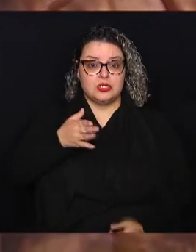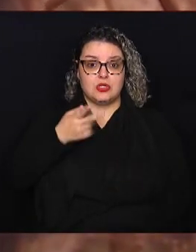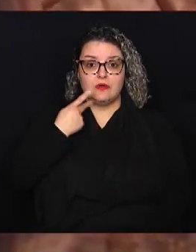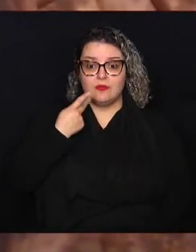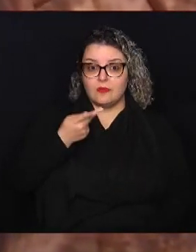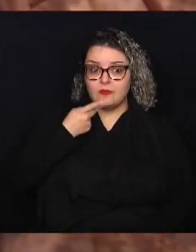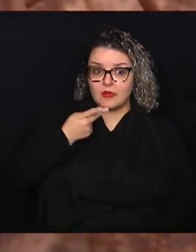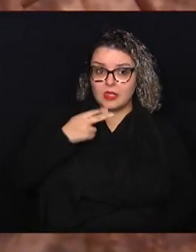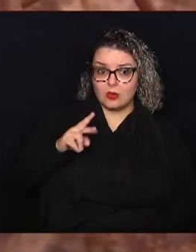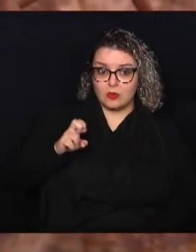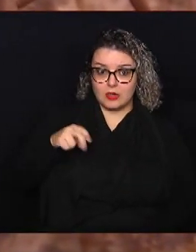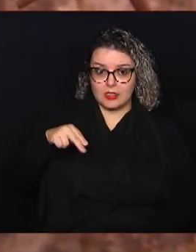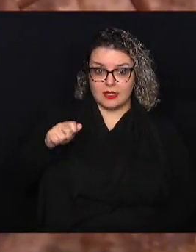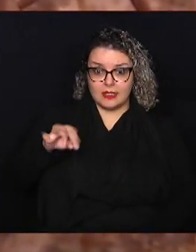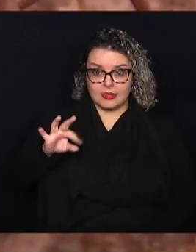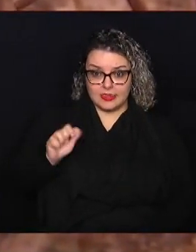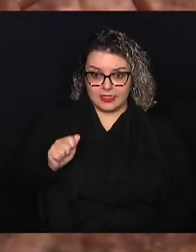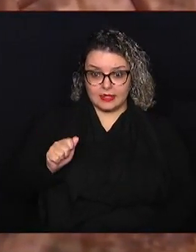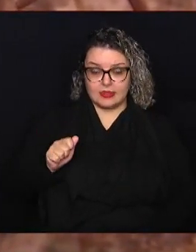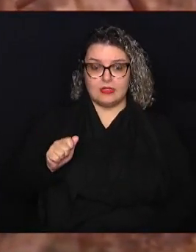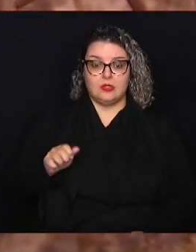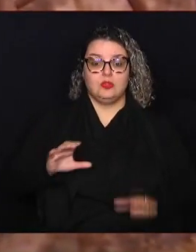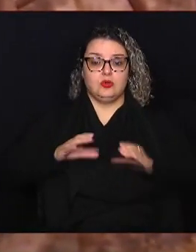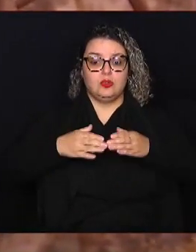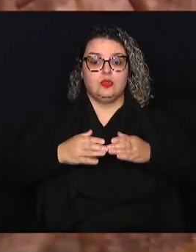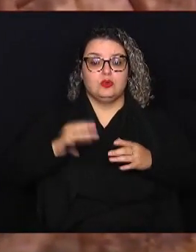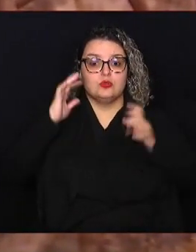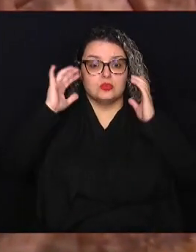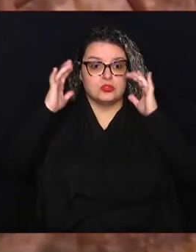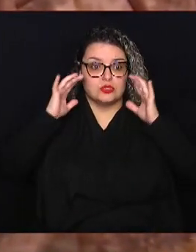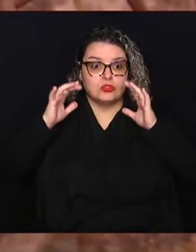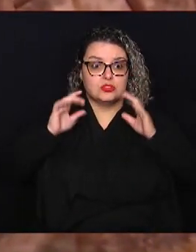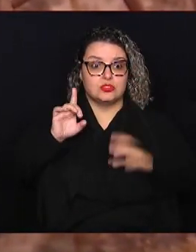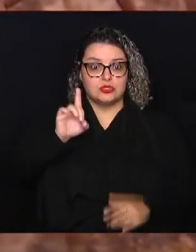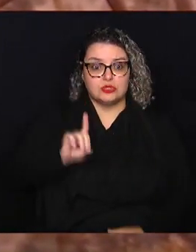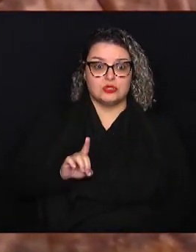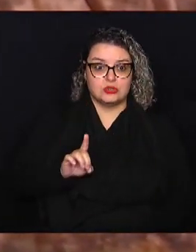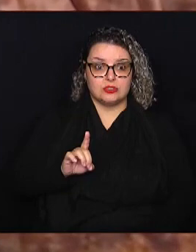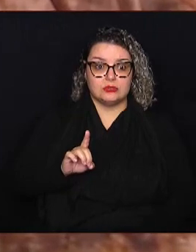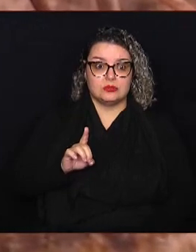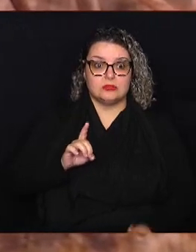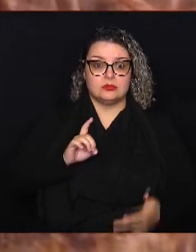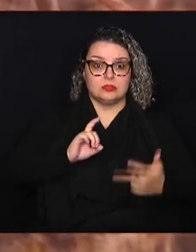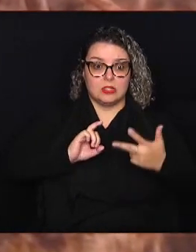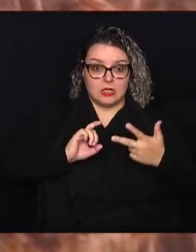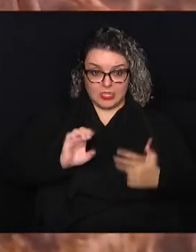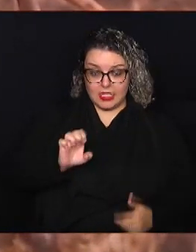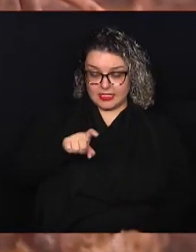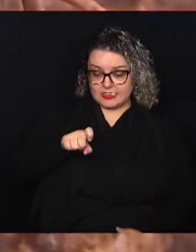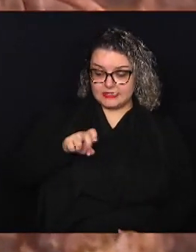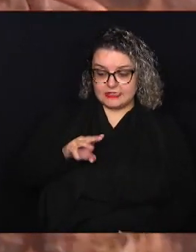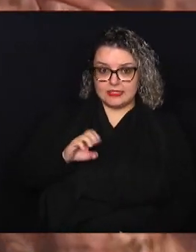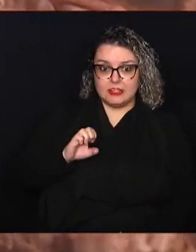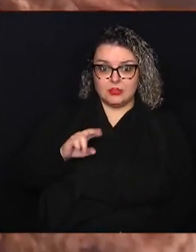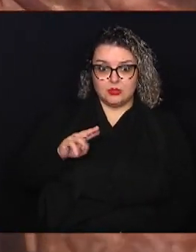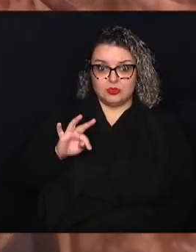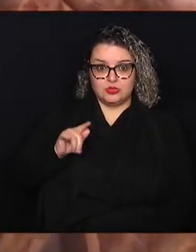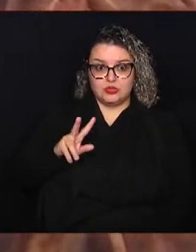Renata do Grupo Sonhe, diretora executiva. Então, é o seguinte, Gabriel, aqui a gente tem